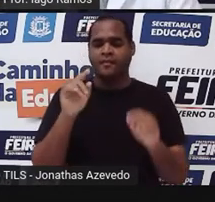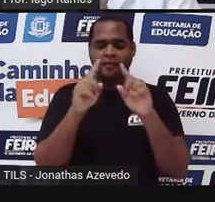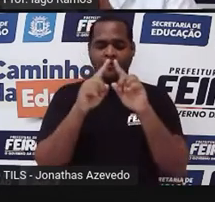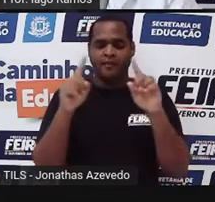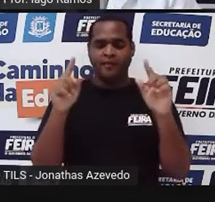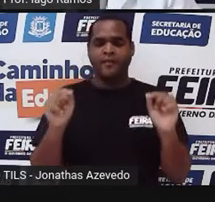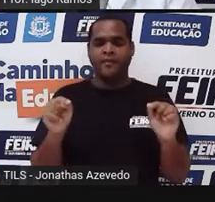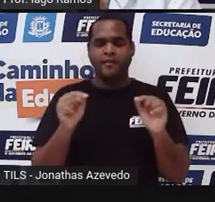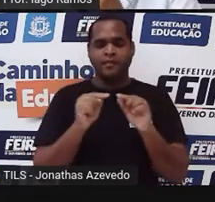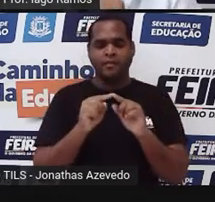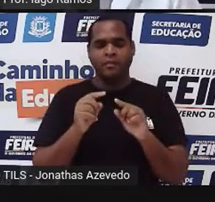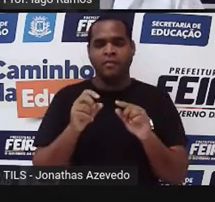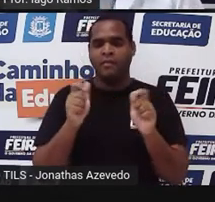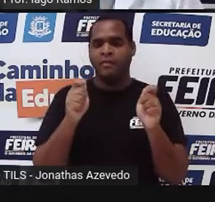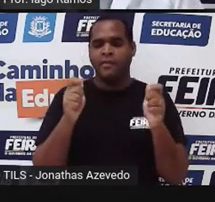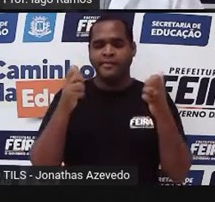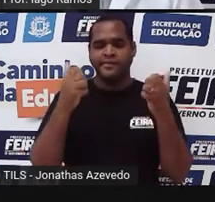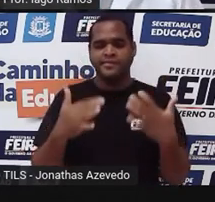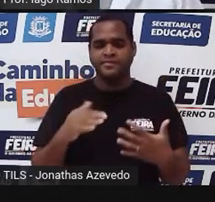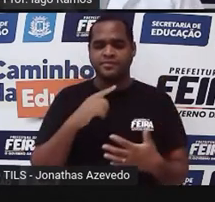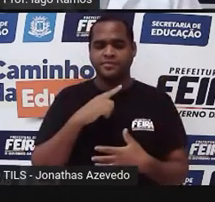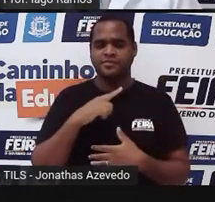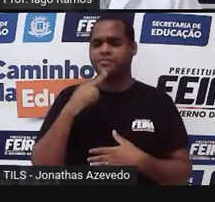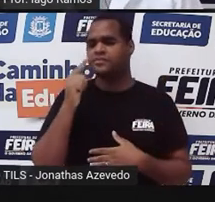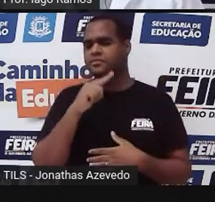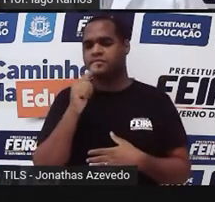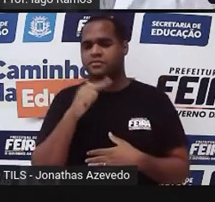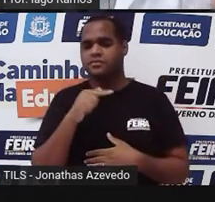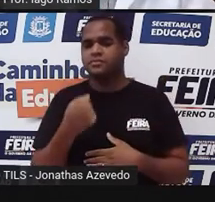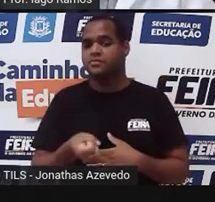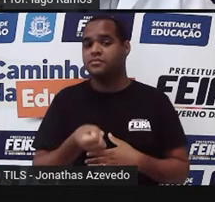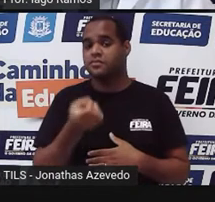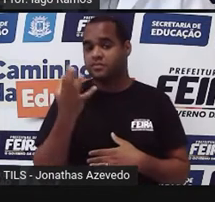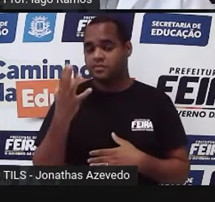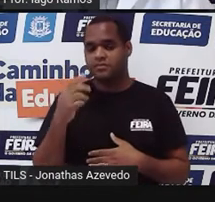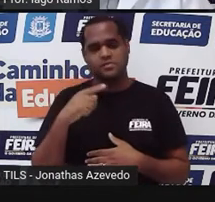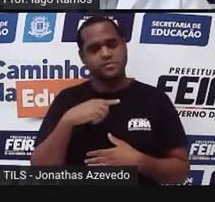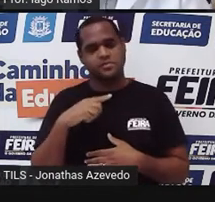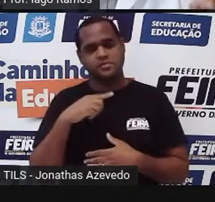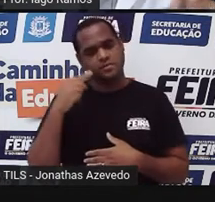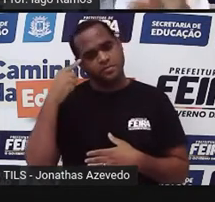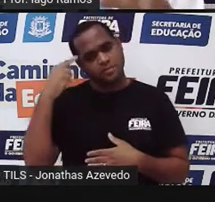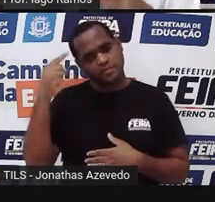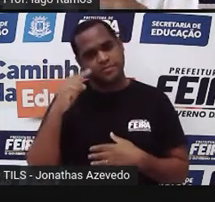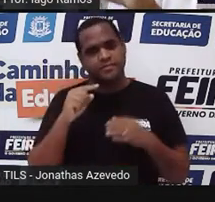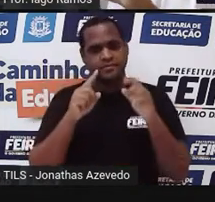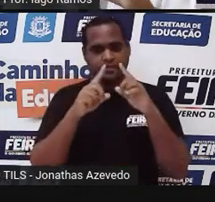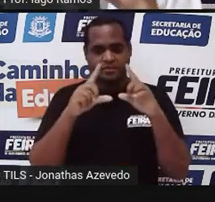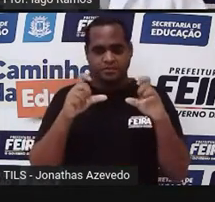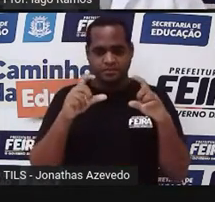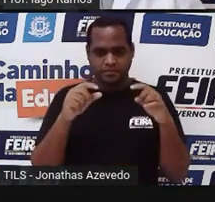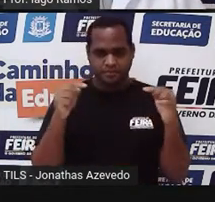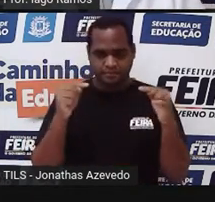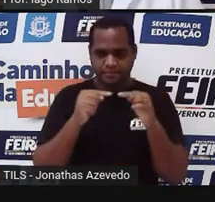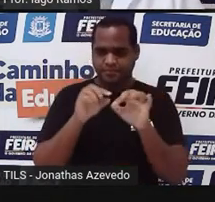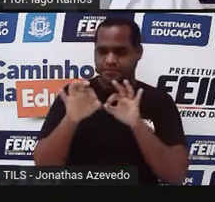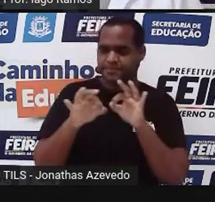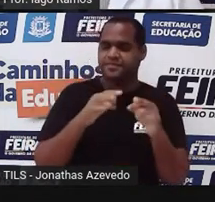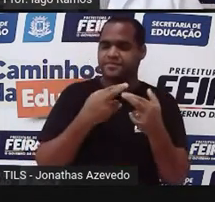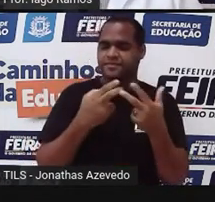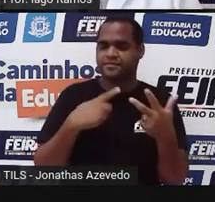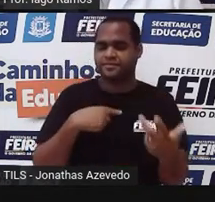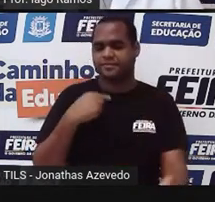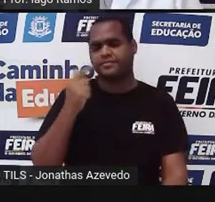é possível montar? Quantos retângulos com aquela figura que a gente fez dá pra gente montar?